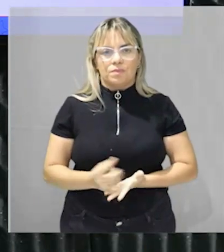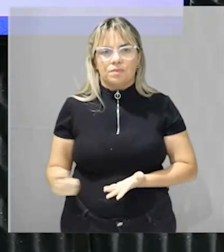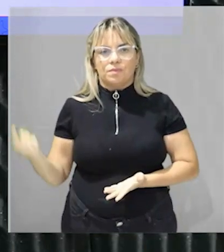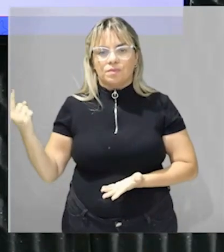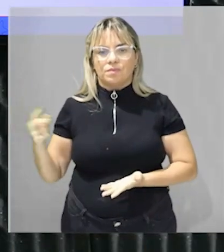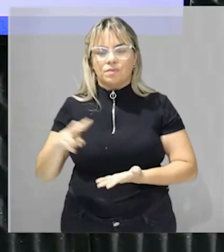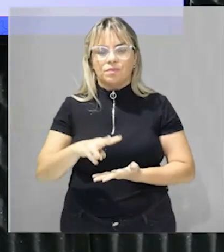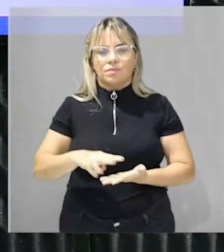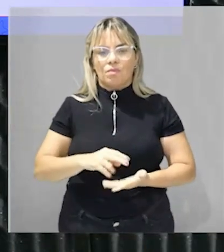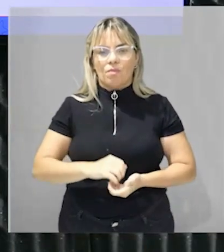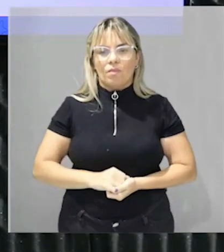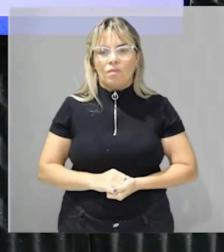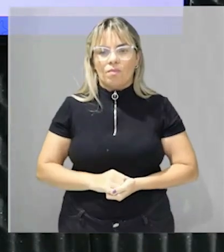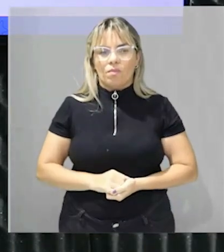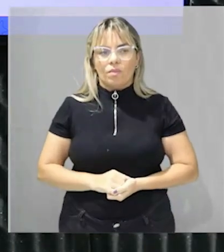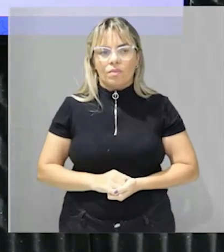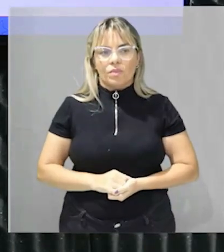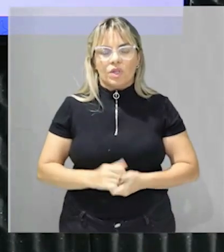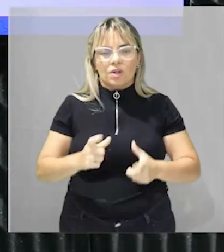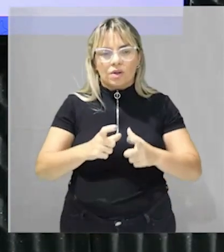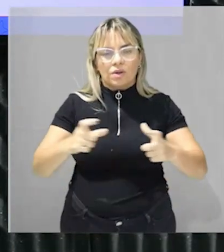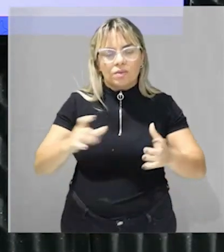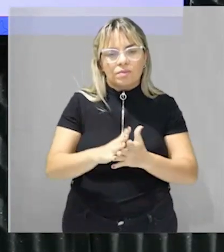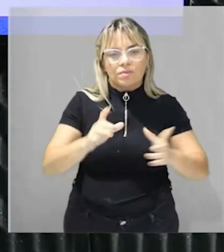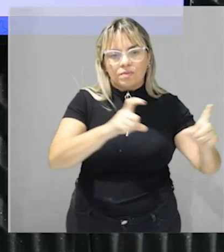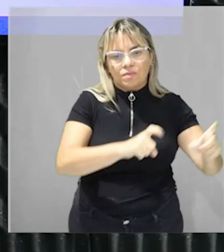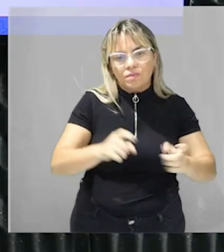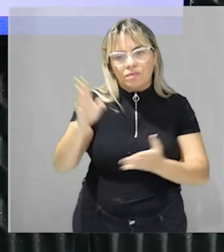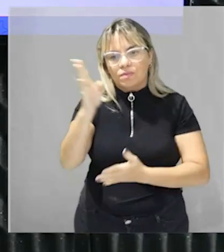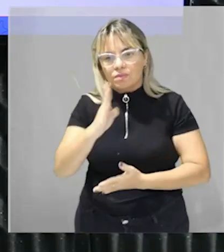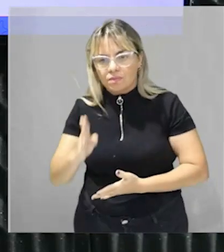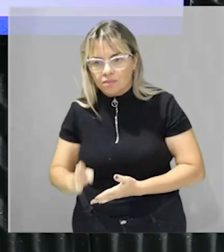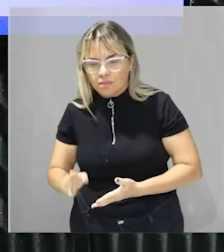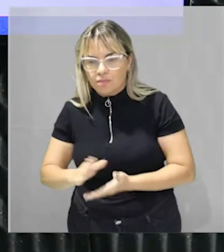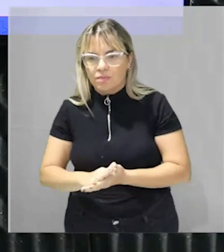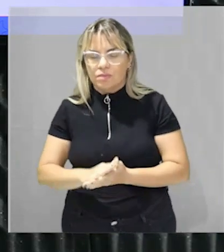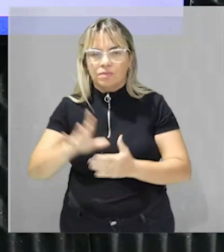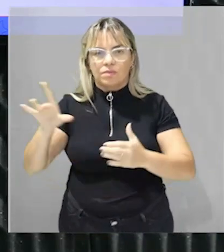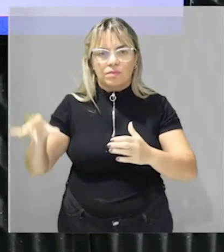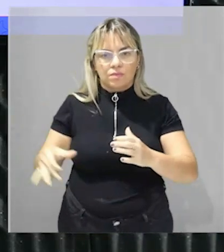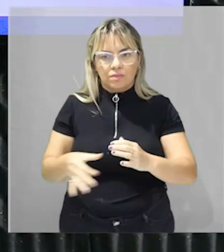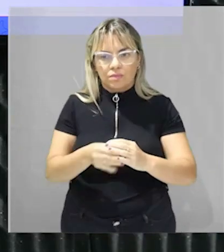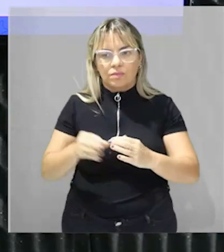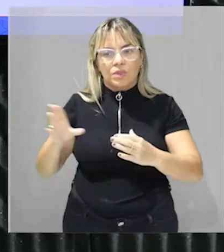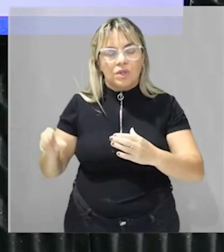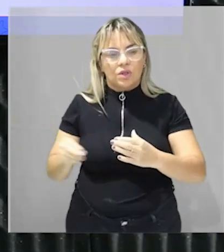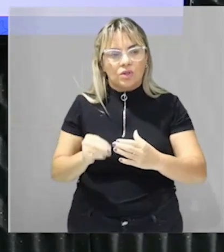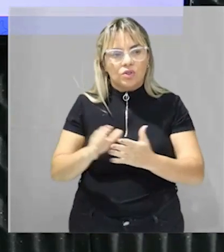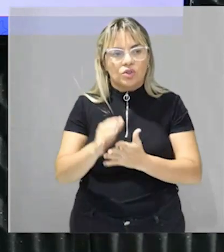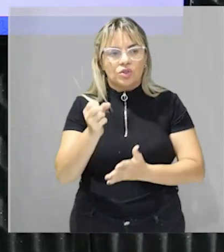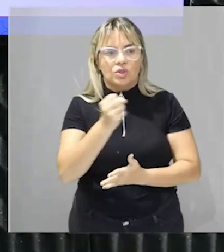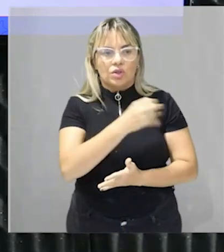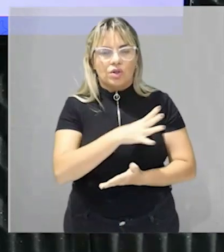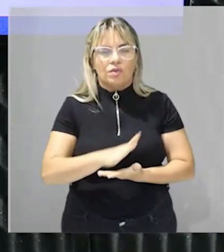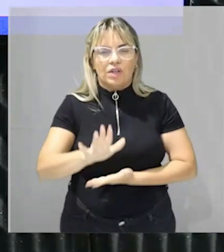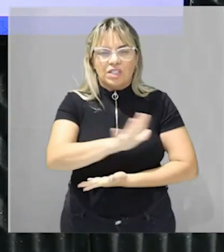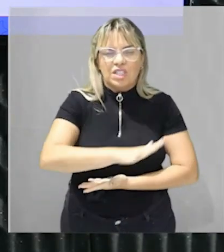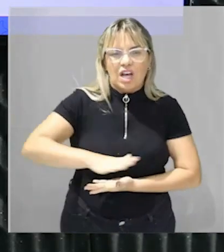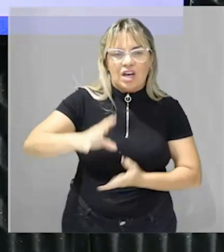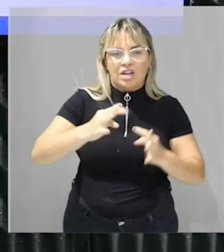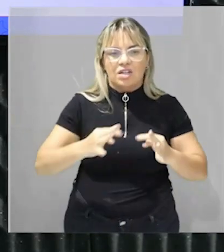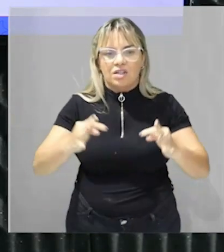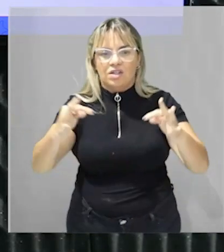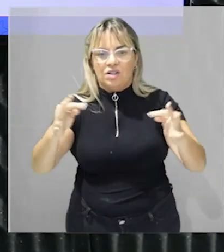produção agrícola brasileira ocorreu pela incorporação de novas áreas e tecnologia perfeito os dois